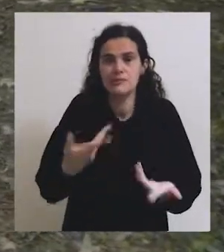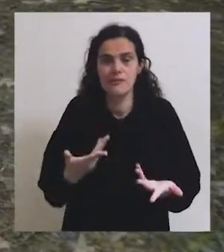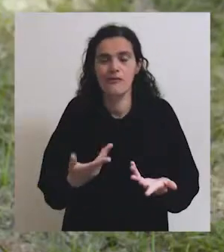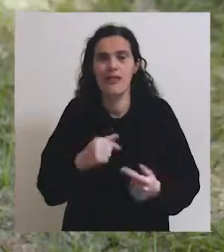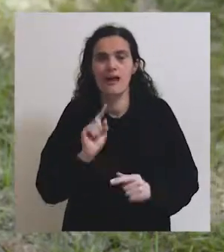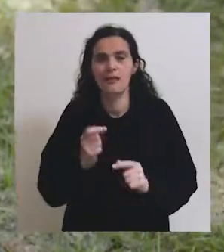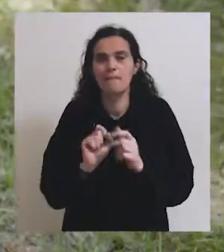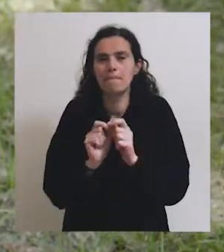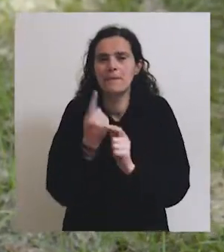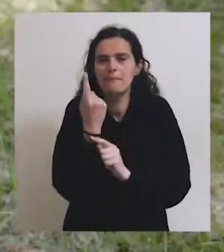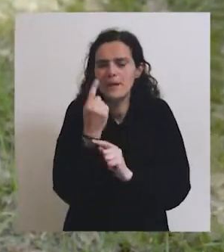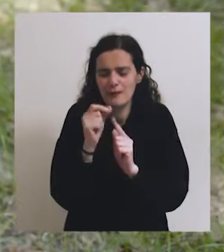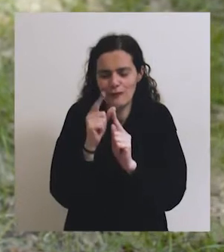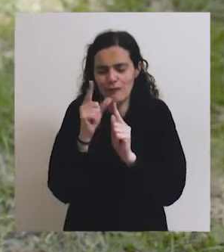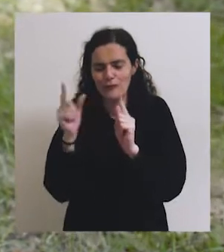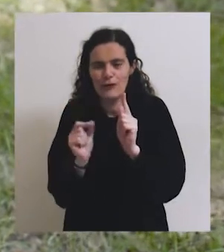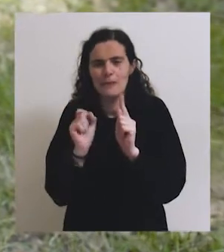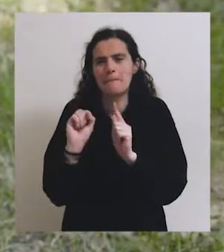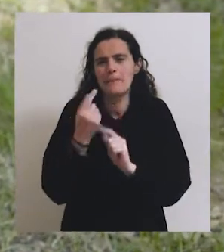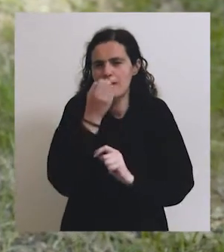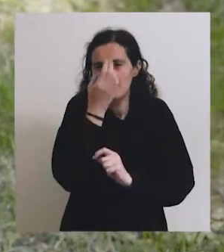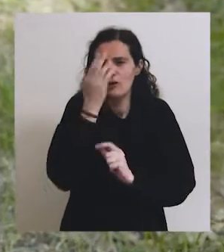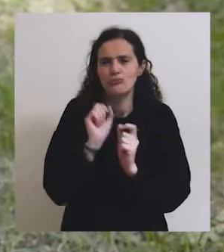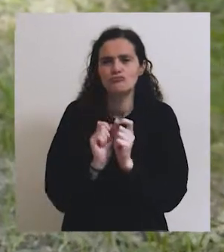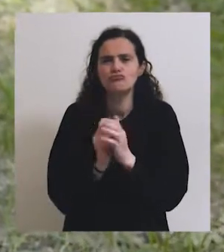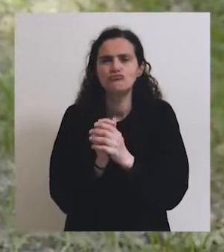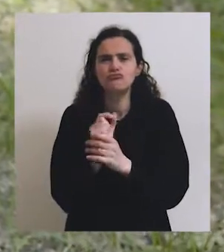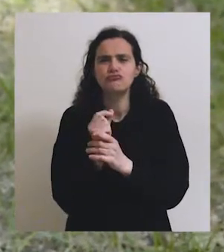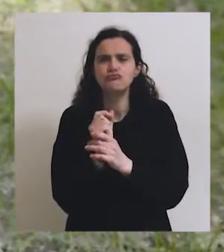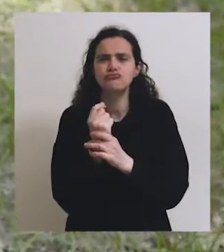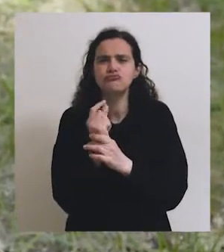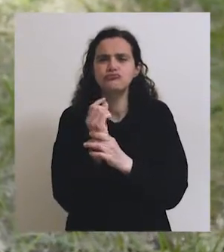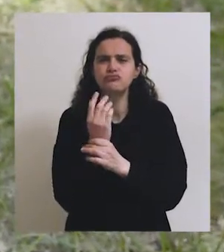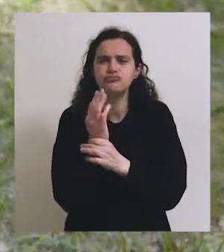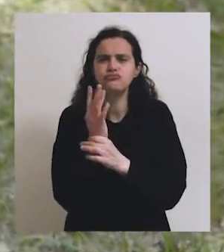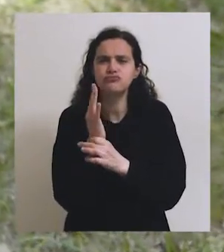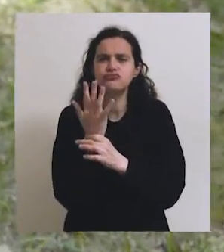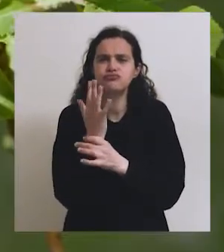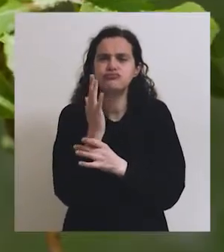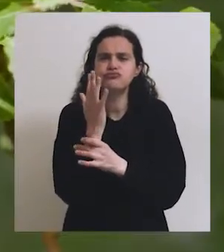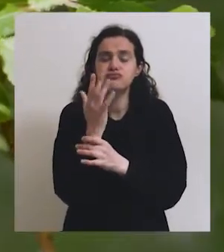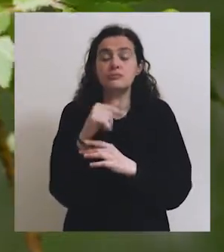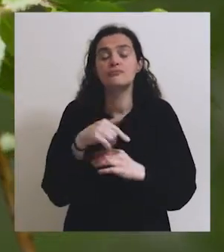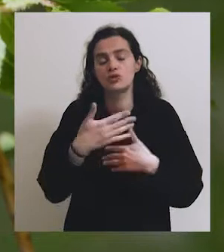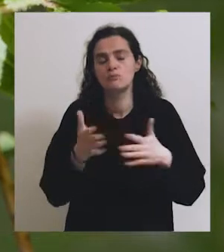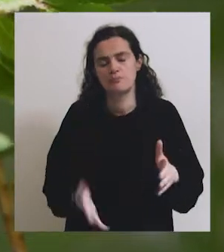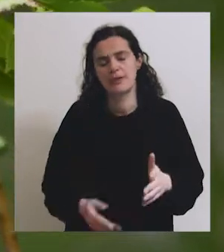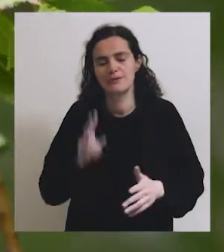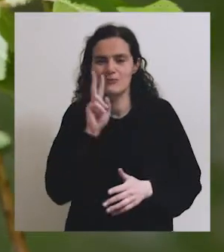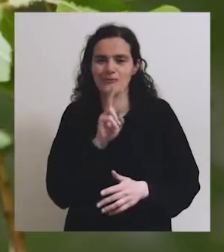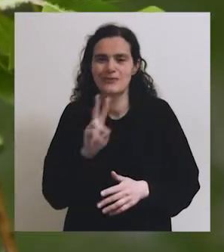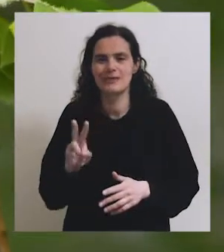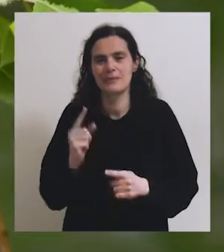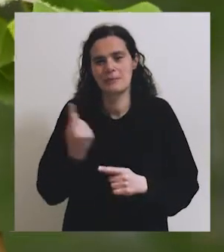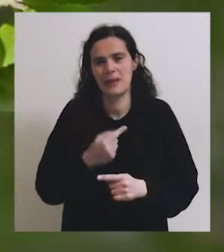estamos neste momento tanto a brotar as primeiras folhas, primeiras flores, o primeiro crescimento de muitas delas e é um espaço a